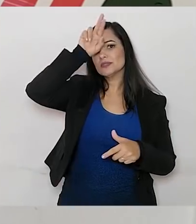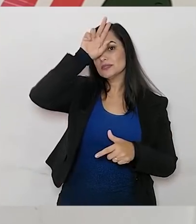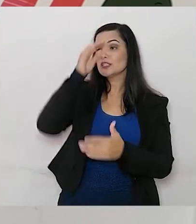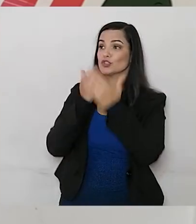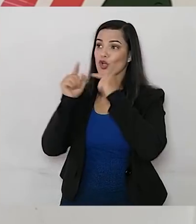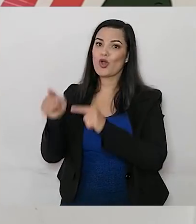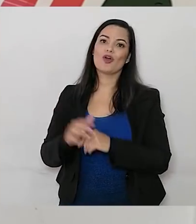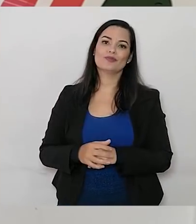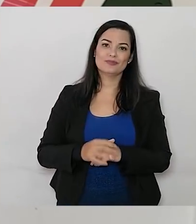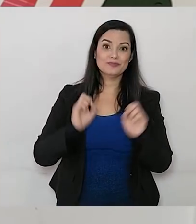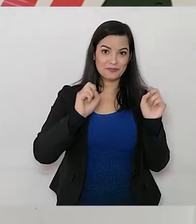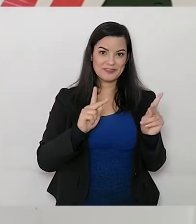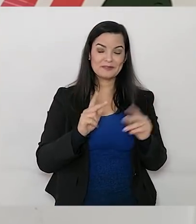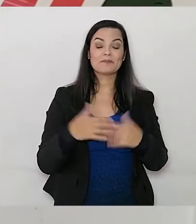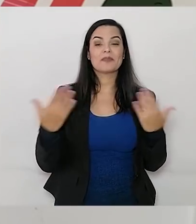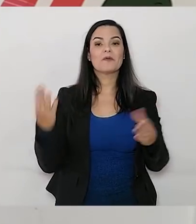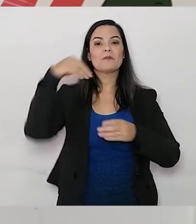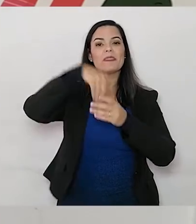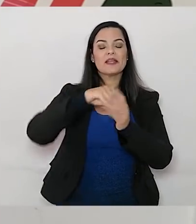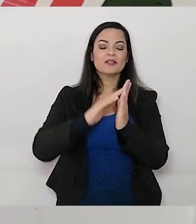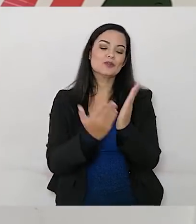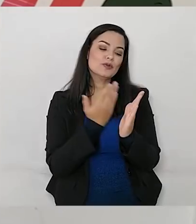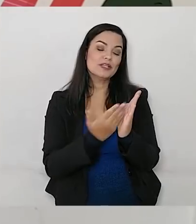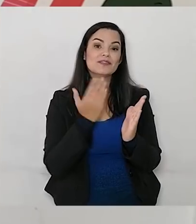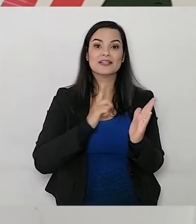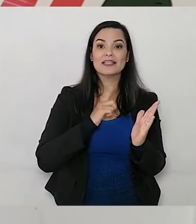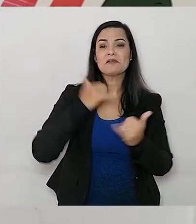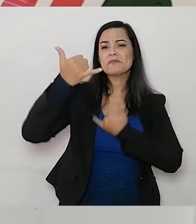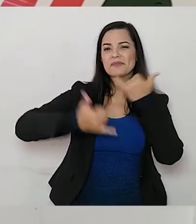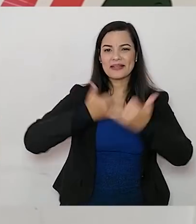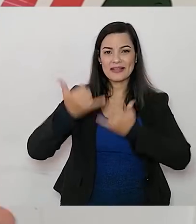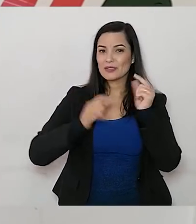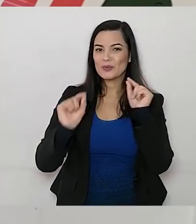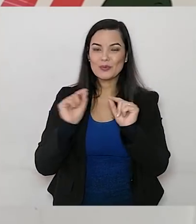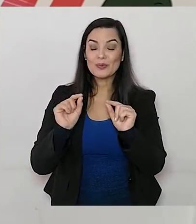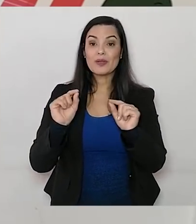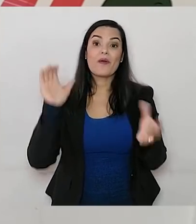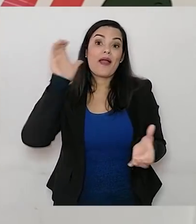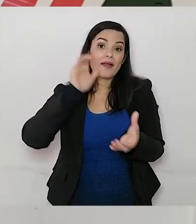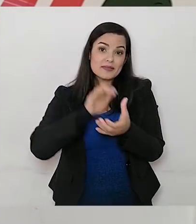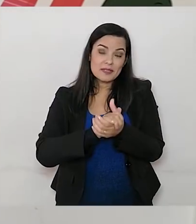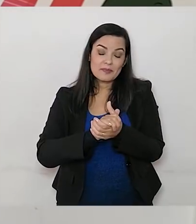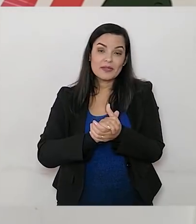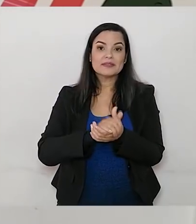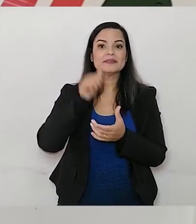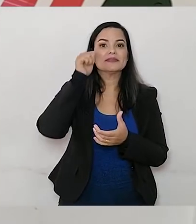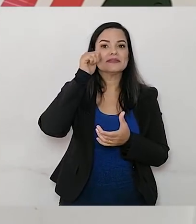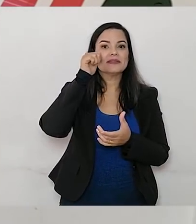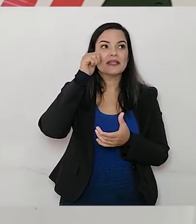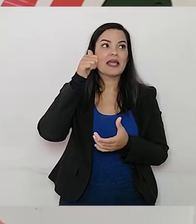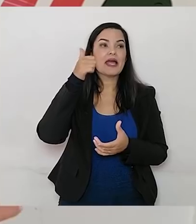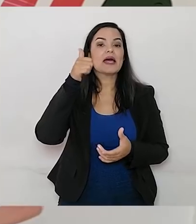No nosso livro, nós temos uma brincadeira do casamento da filha do besouro com o